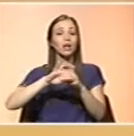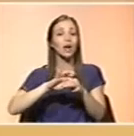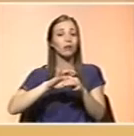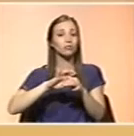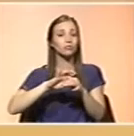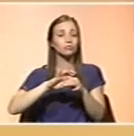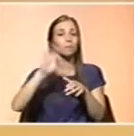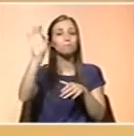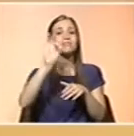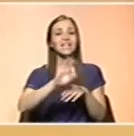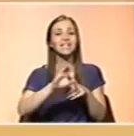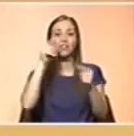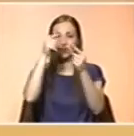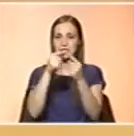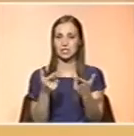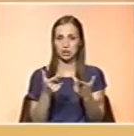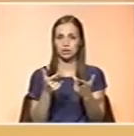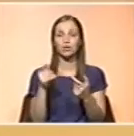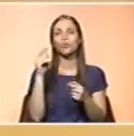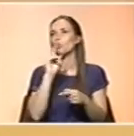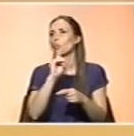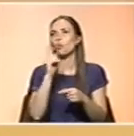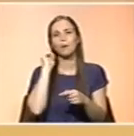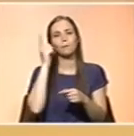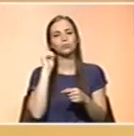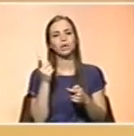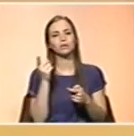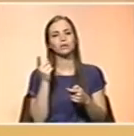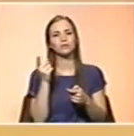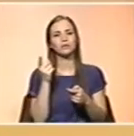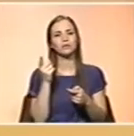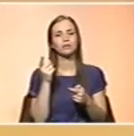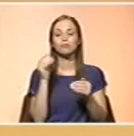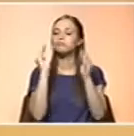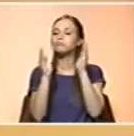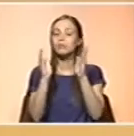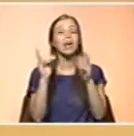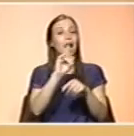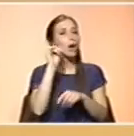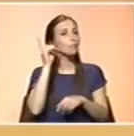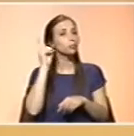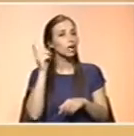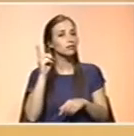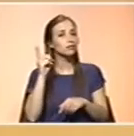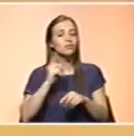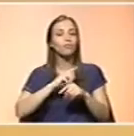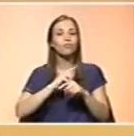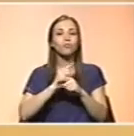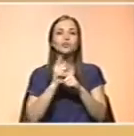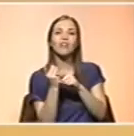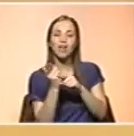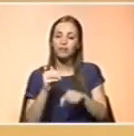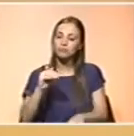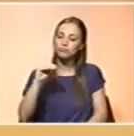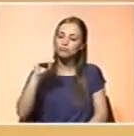aos percentis de referência. Não é muito importante se está no percentil 10 ou 25 ou 75, o que é importante é que a velocidade seja normal. E se a velocidade